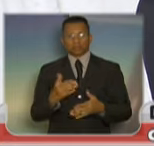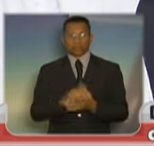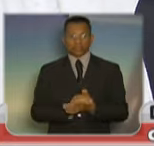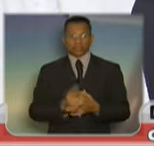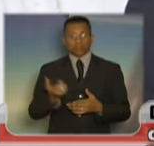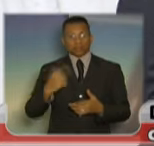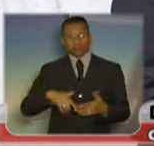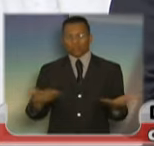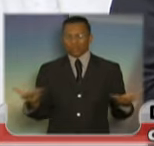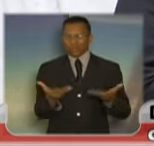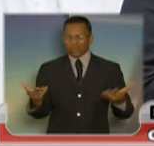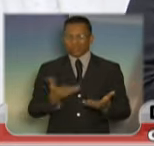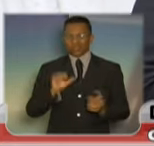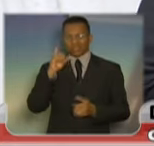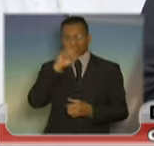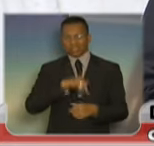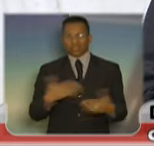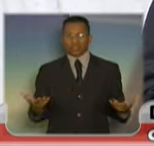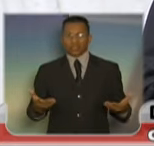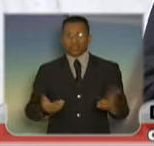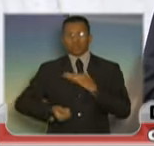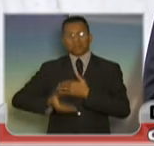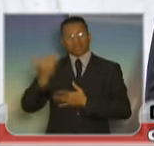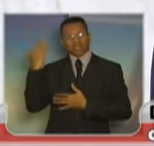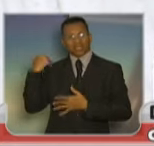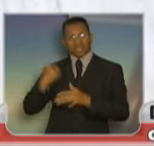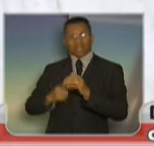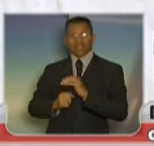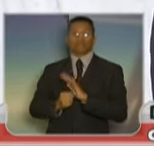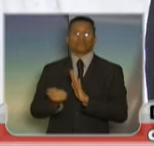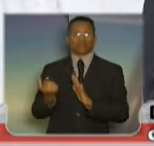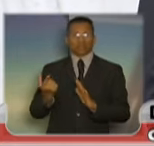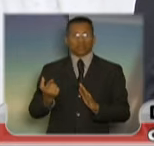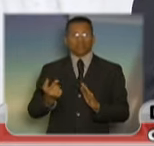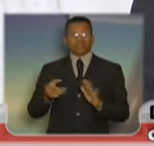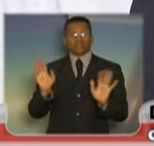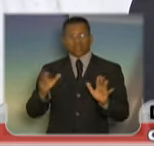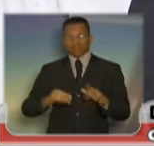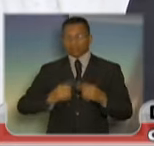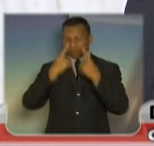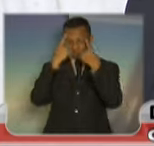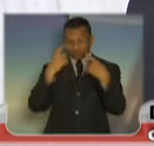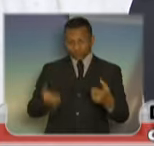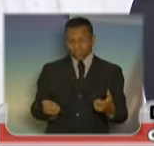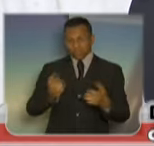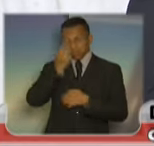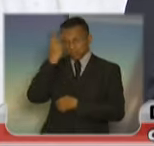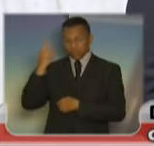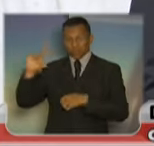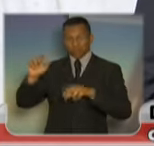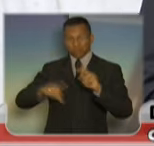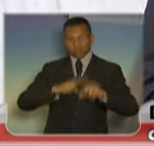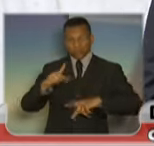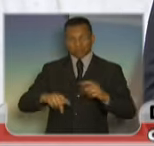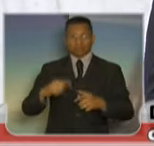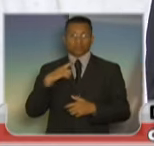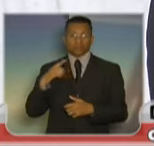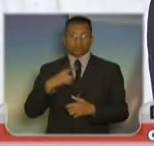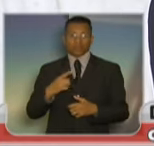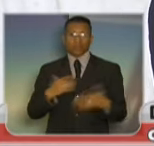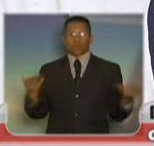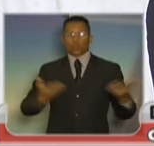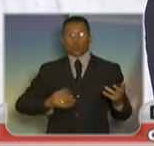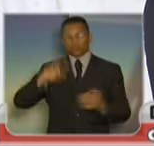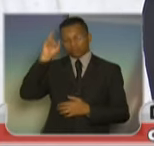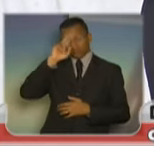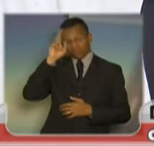Já na antiga história da Idade Média, na antiguidade, já era inadmissível a violência que o povo sofria. Mas, na história atual, esse tipo